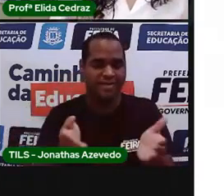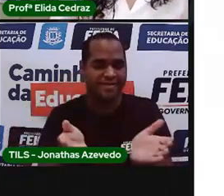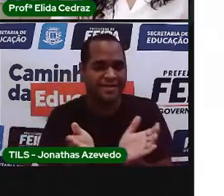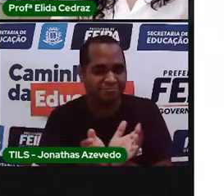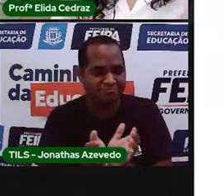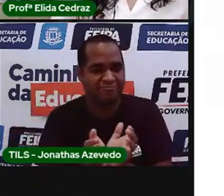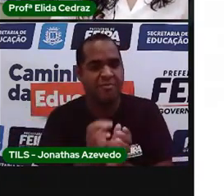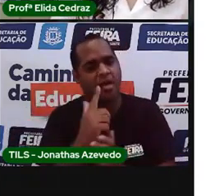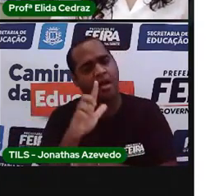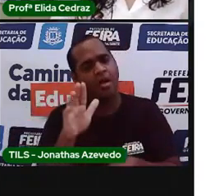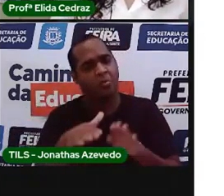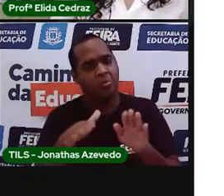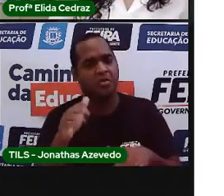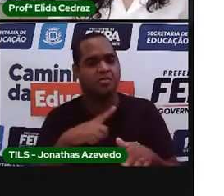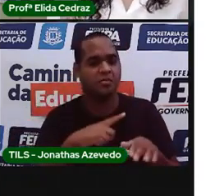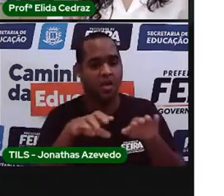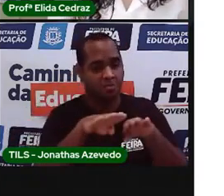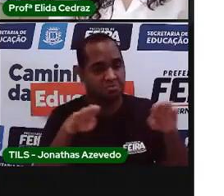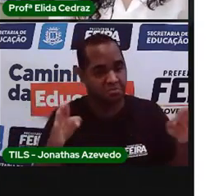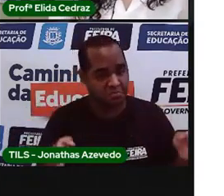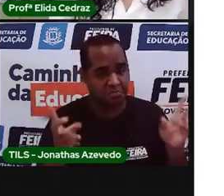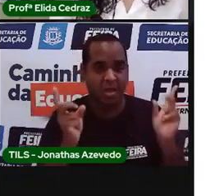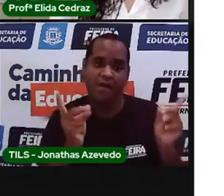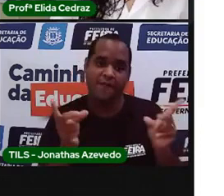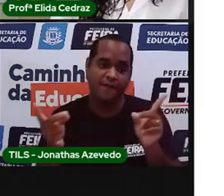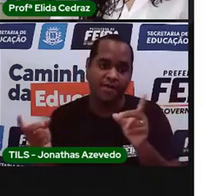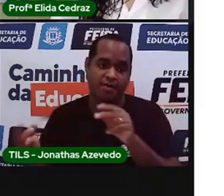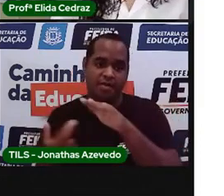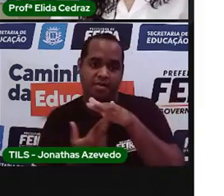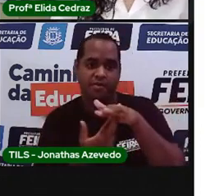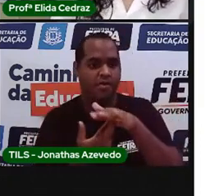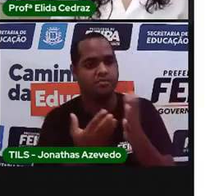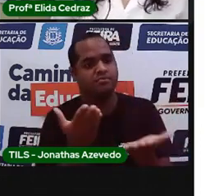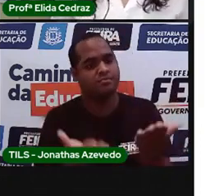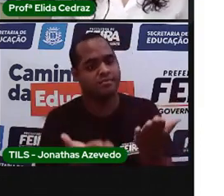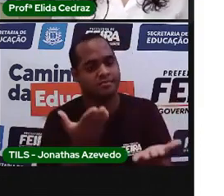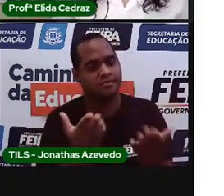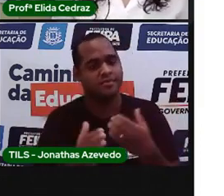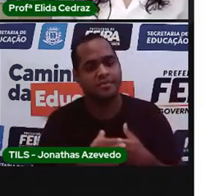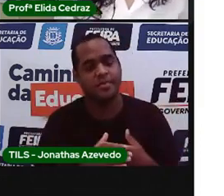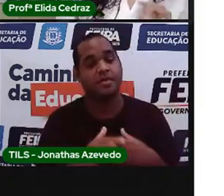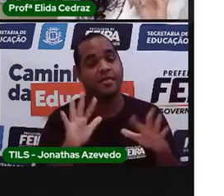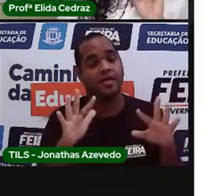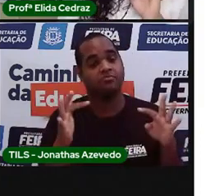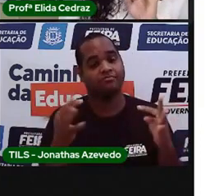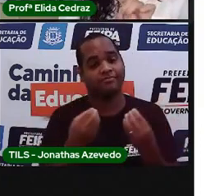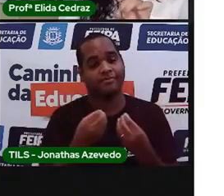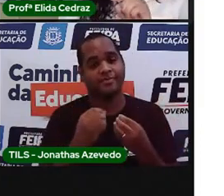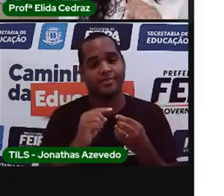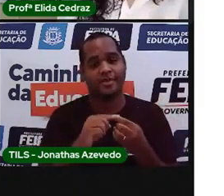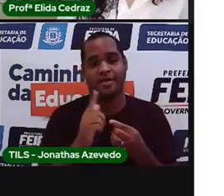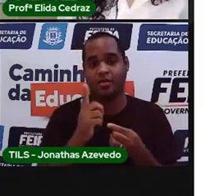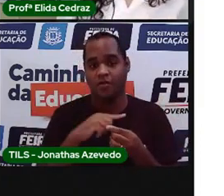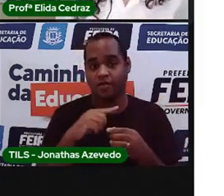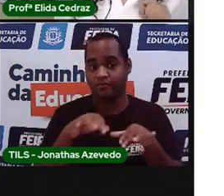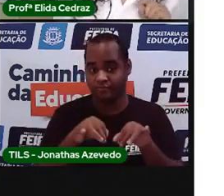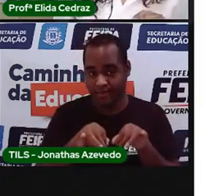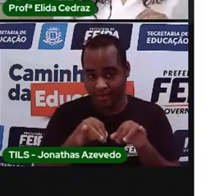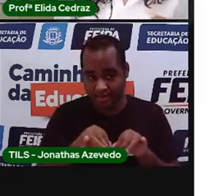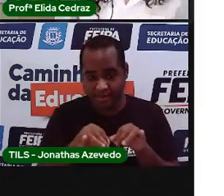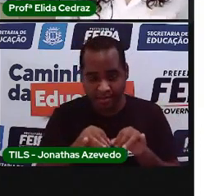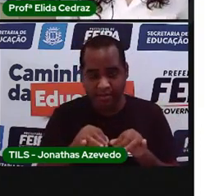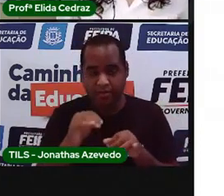Em algumas bancas ou barracas, você encontra no quilo. Mas geralmente, no supermercado,